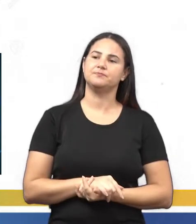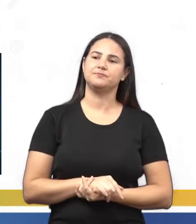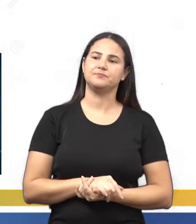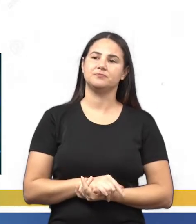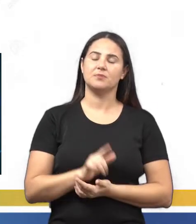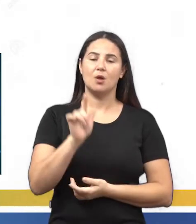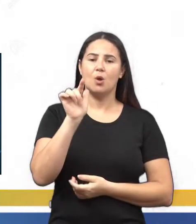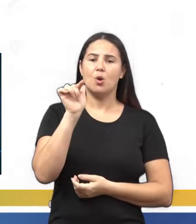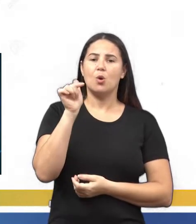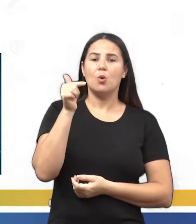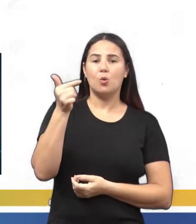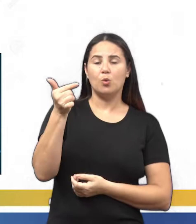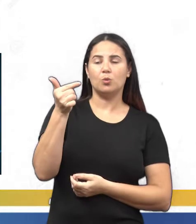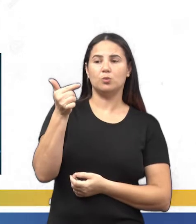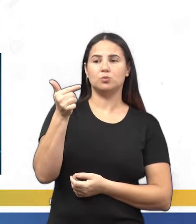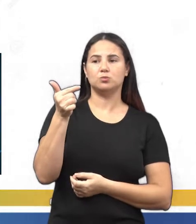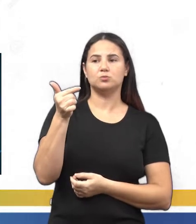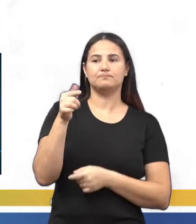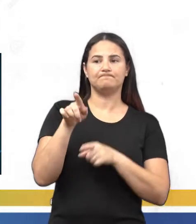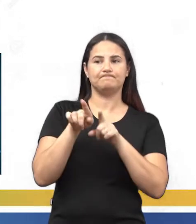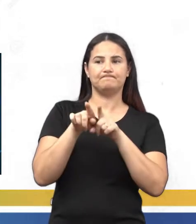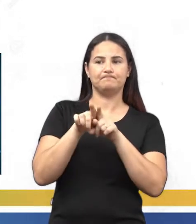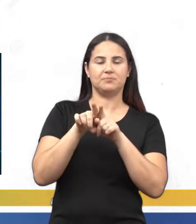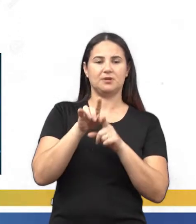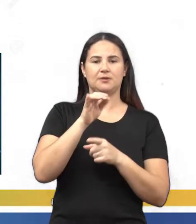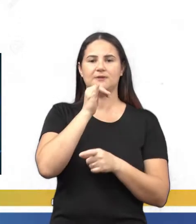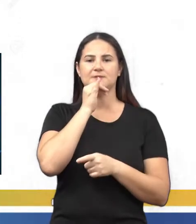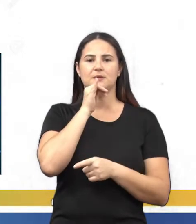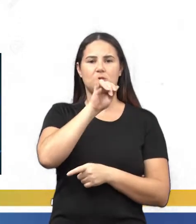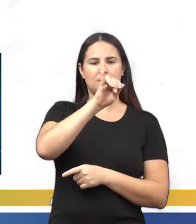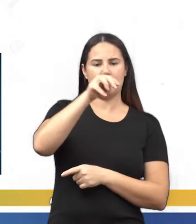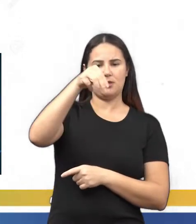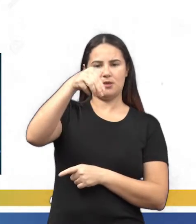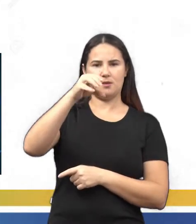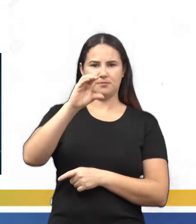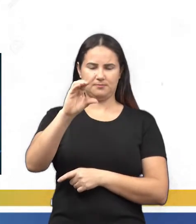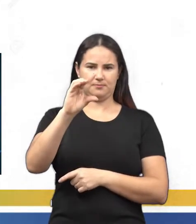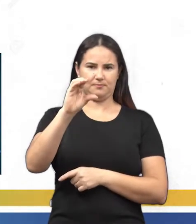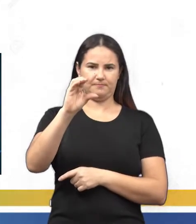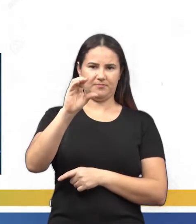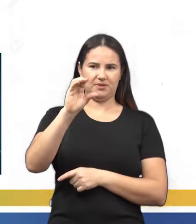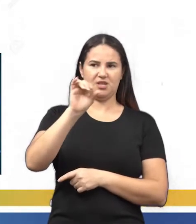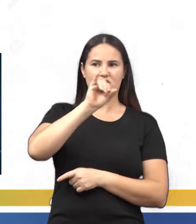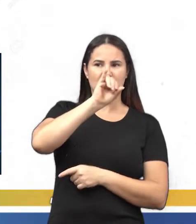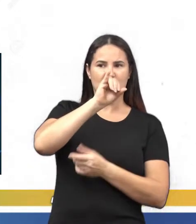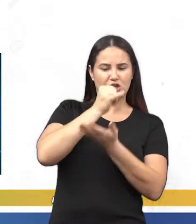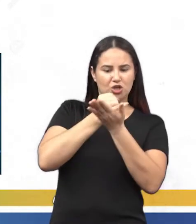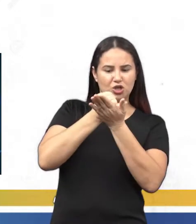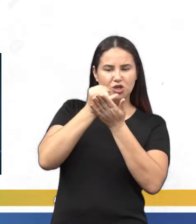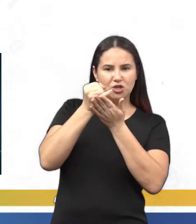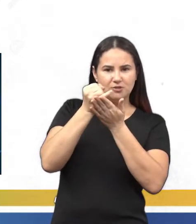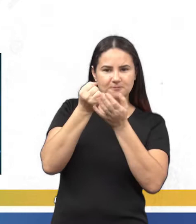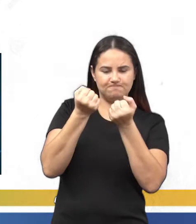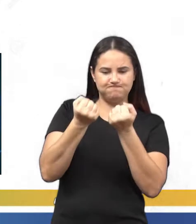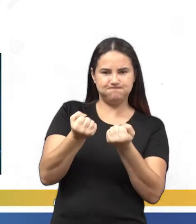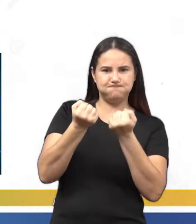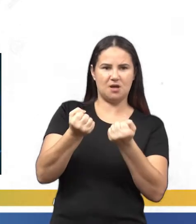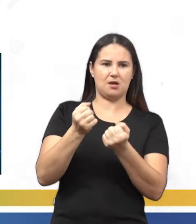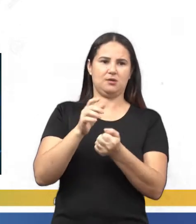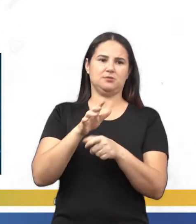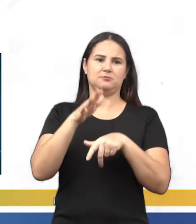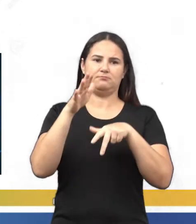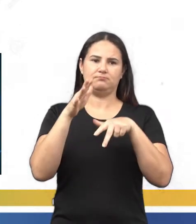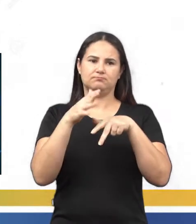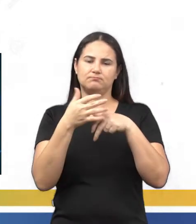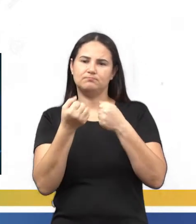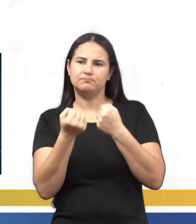Outra aplicação, temos o IMC, índice de massa corpórea. Para que serve isso? Serve para identificar nos